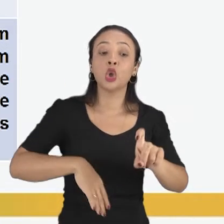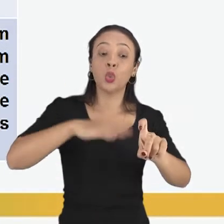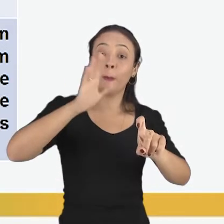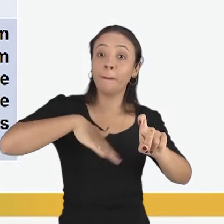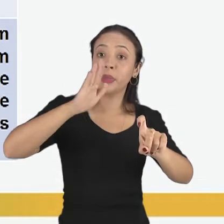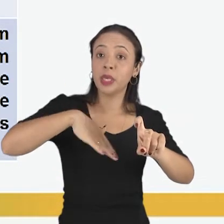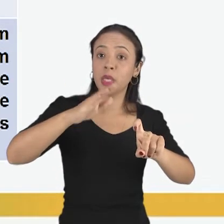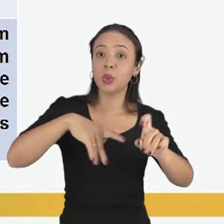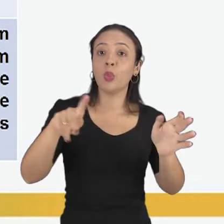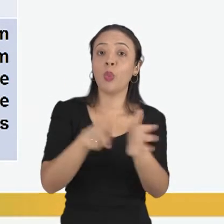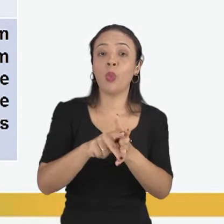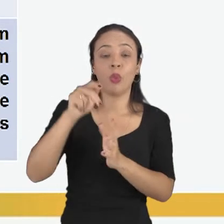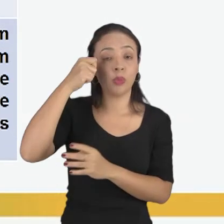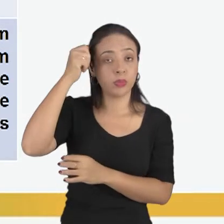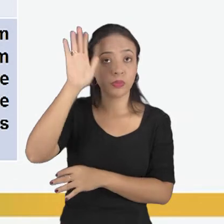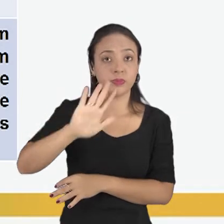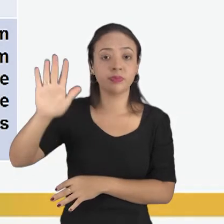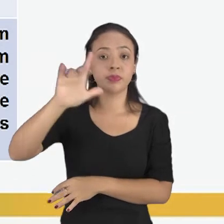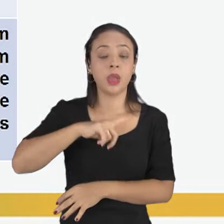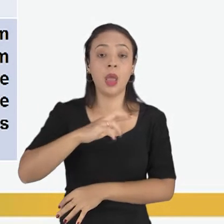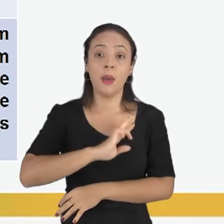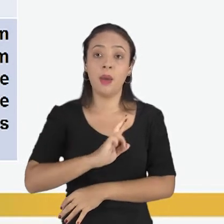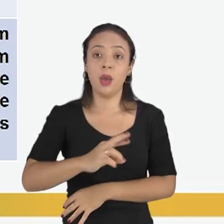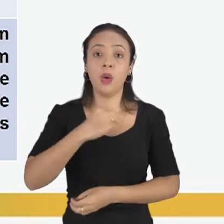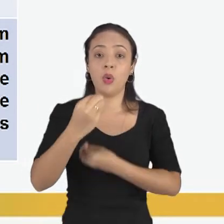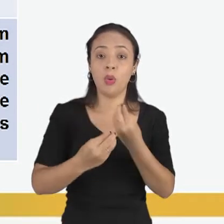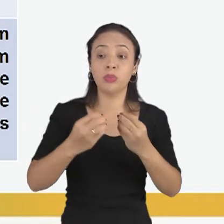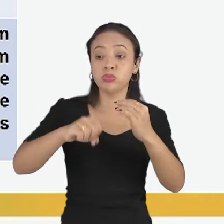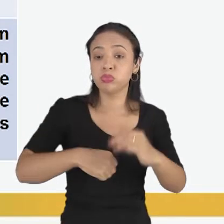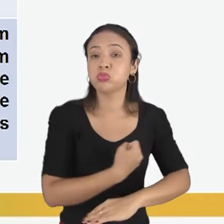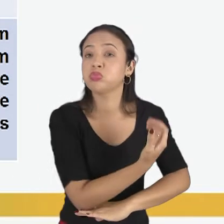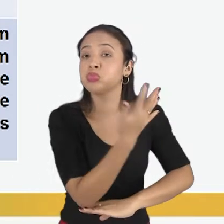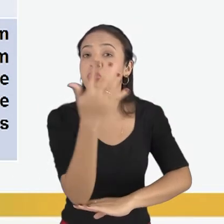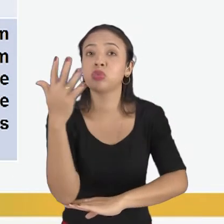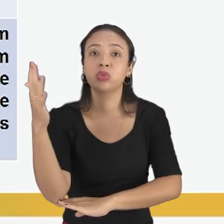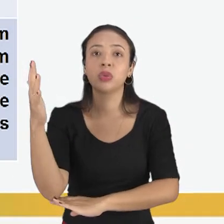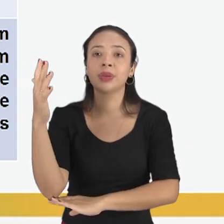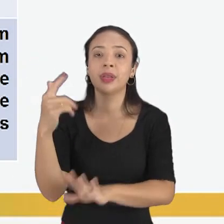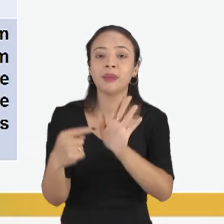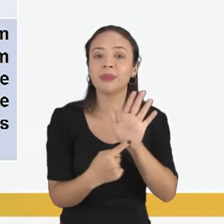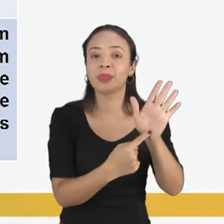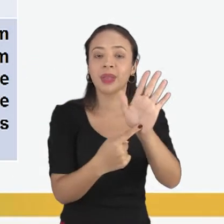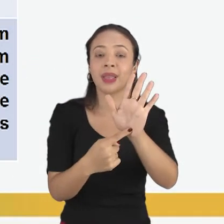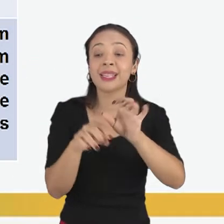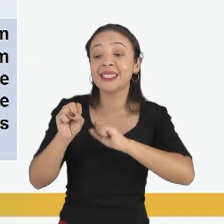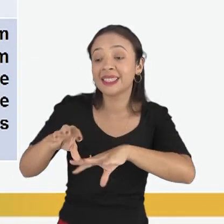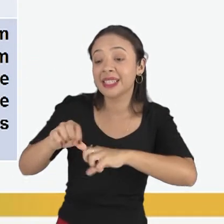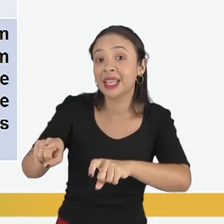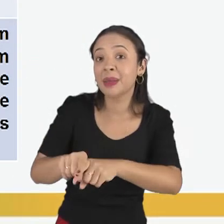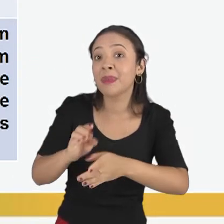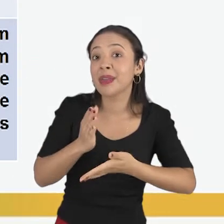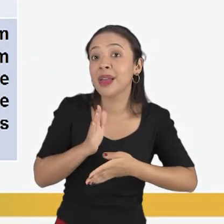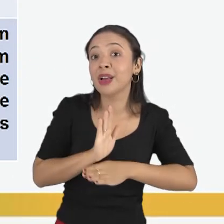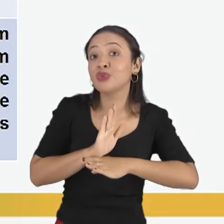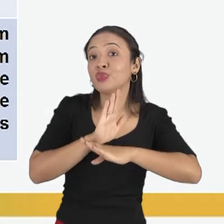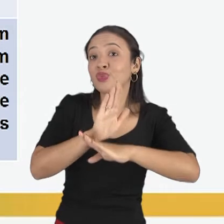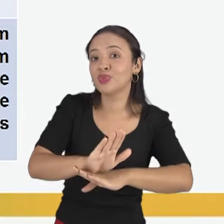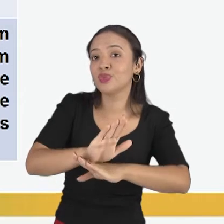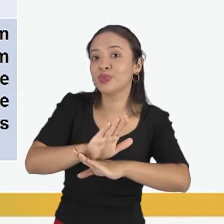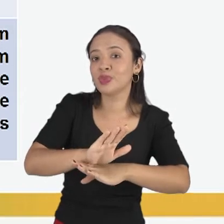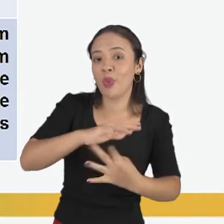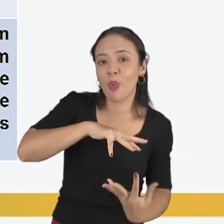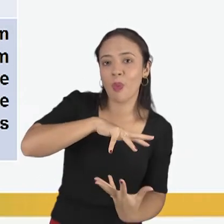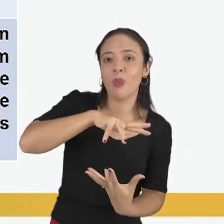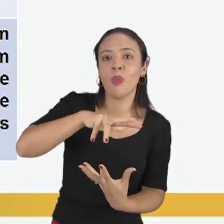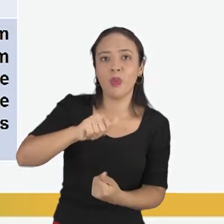São representados pela natureza e enviados desde a criação do mundo para ensinar e auxiliar a humanidade. Assim que eles acreditam. Em